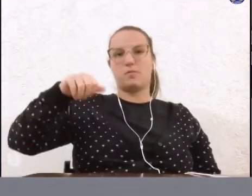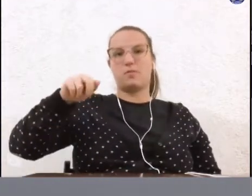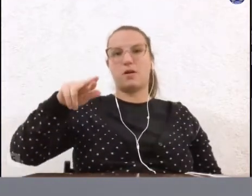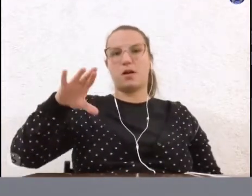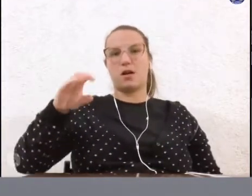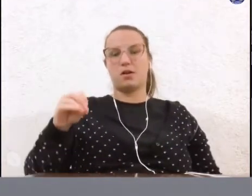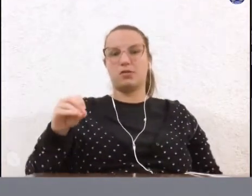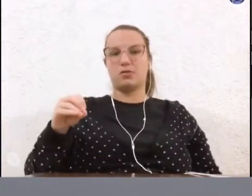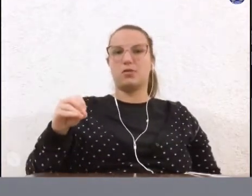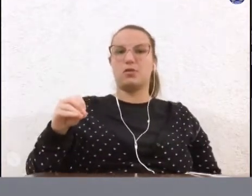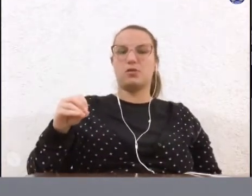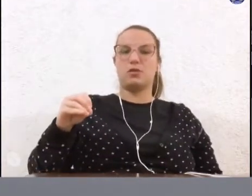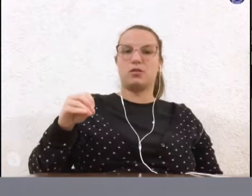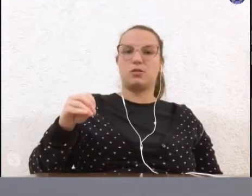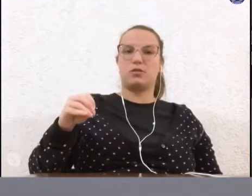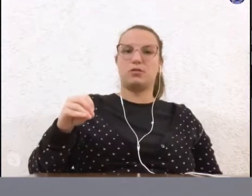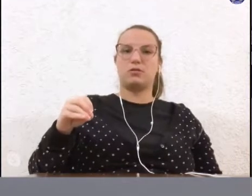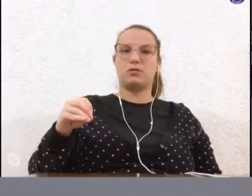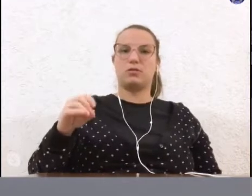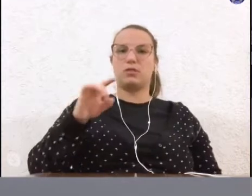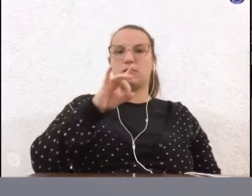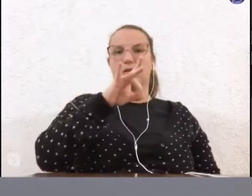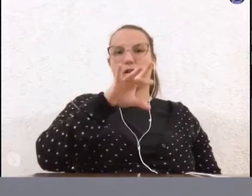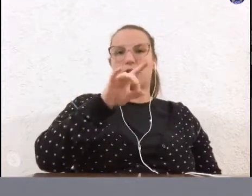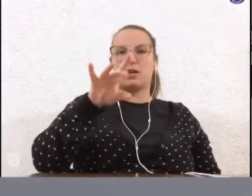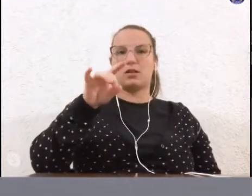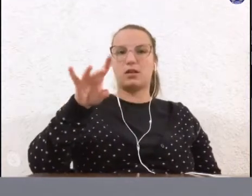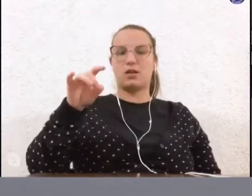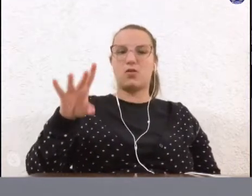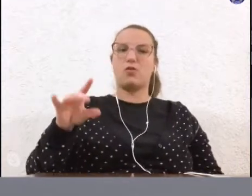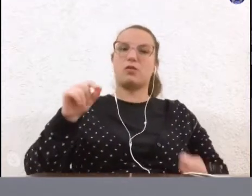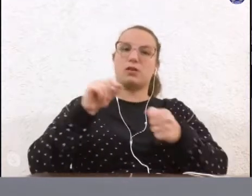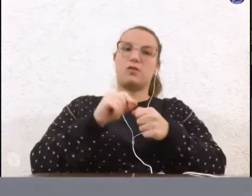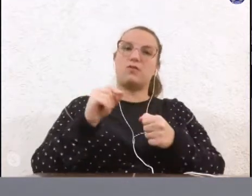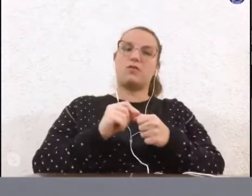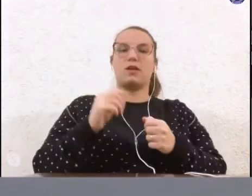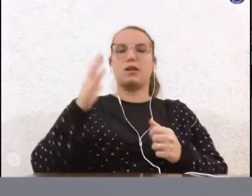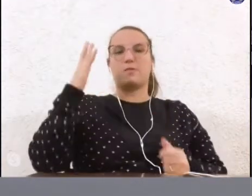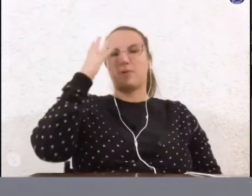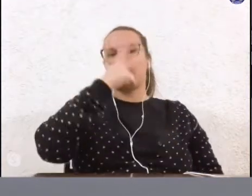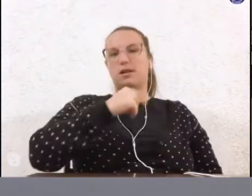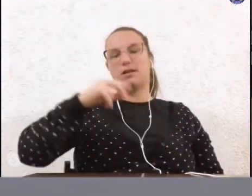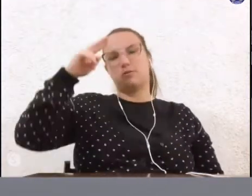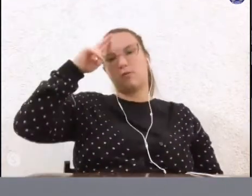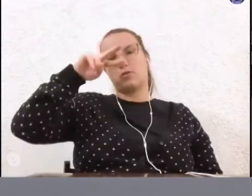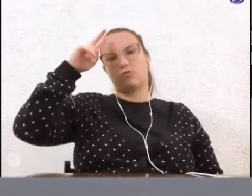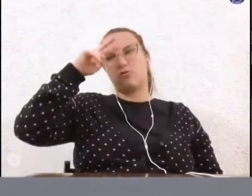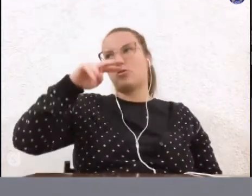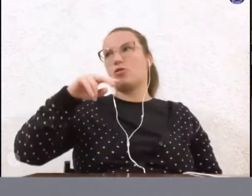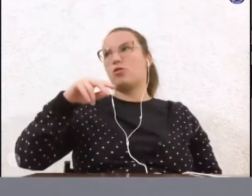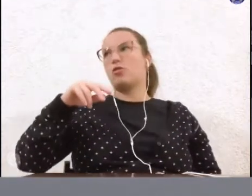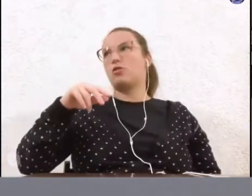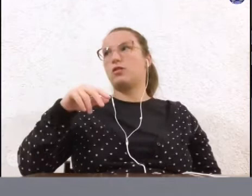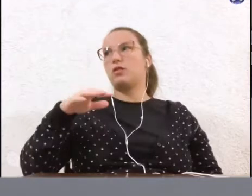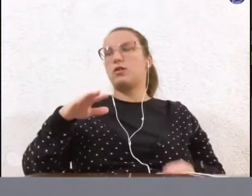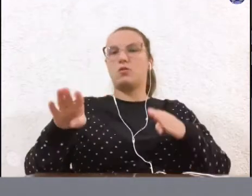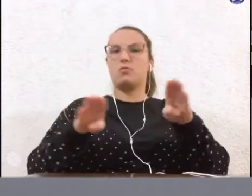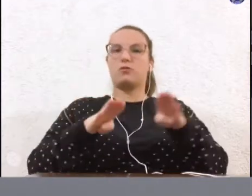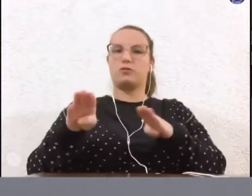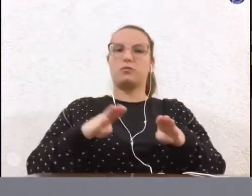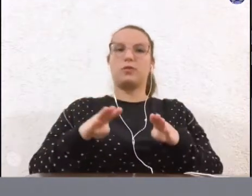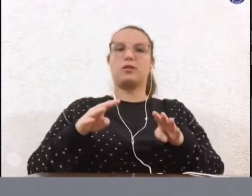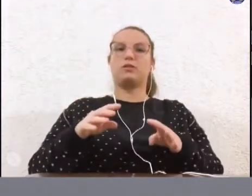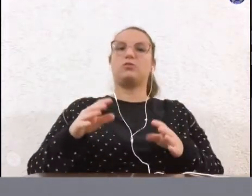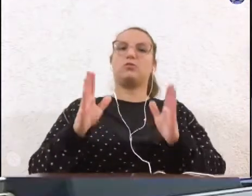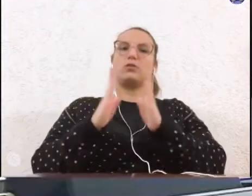Extensivo a cada um que fez a belíssima história desse movimento tão atuante e presente na